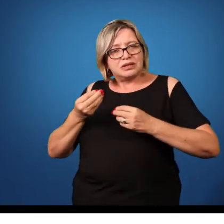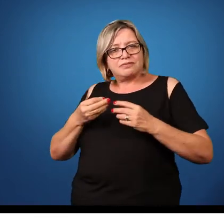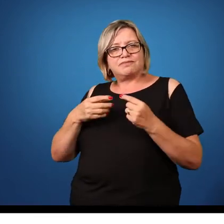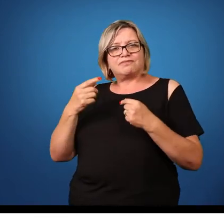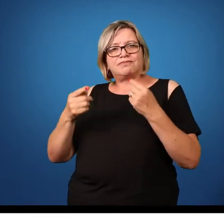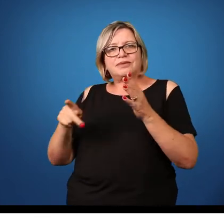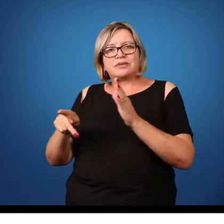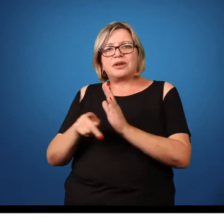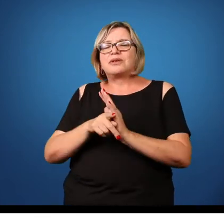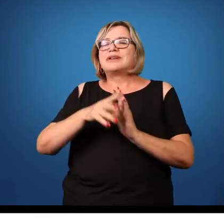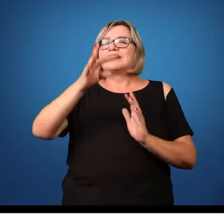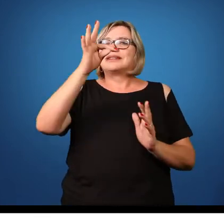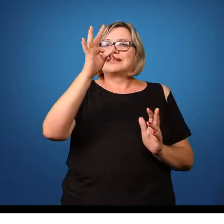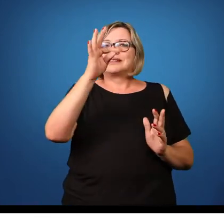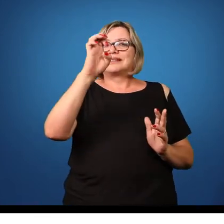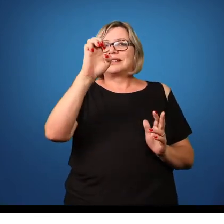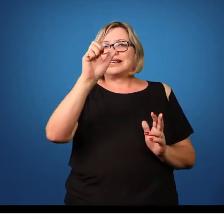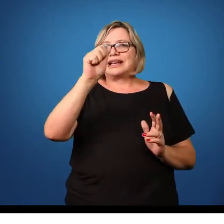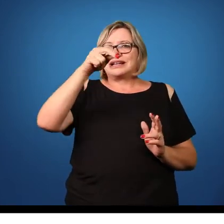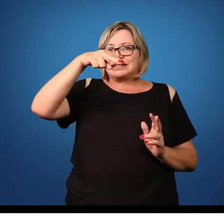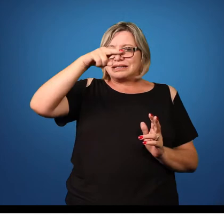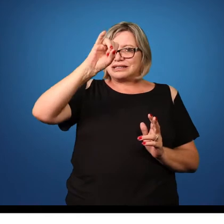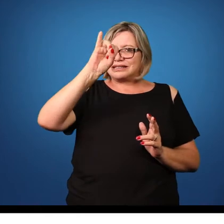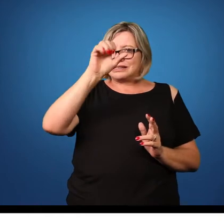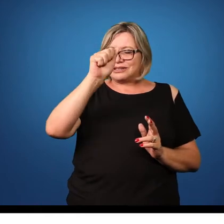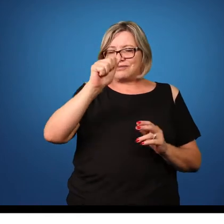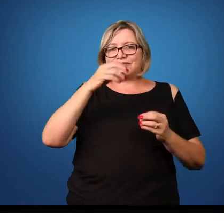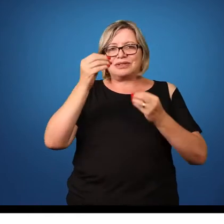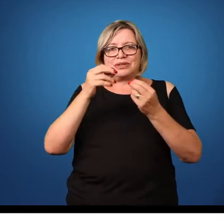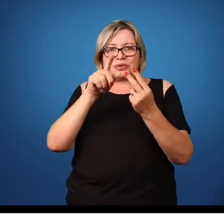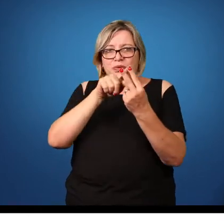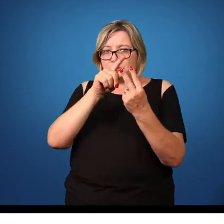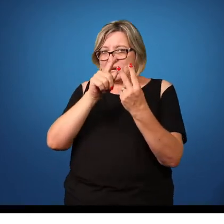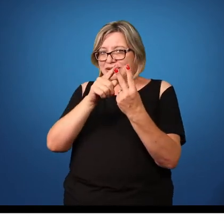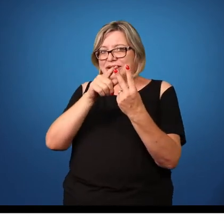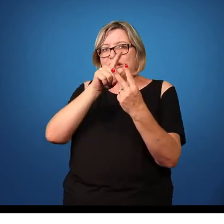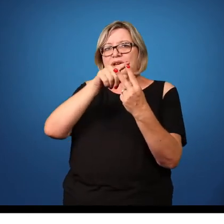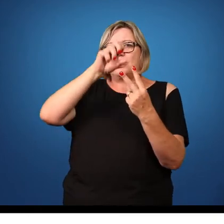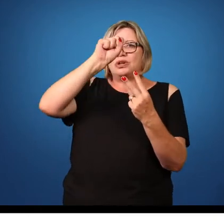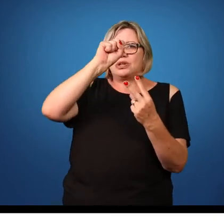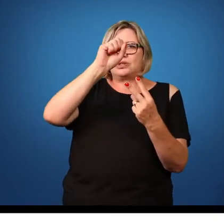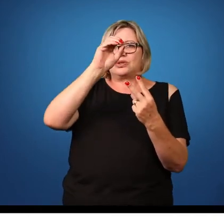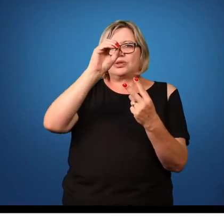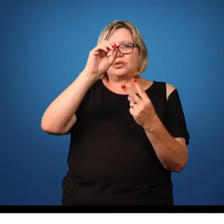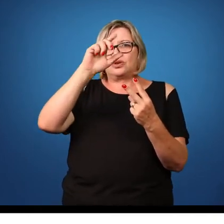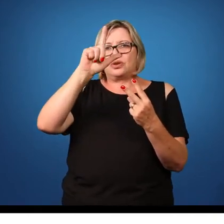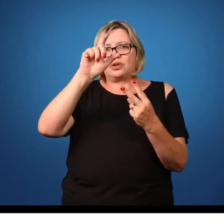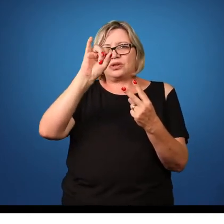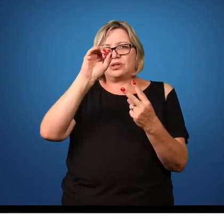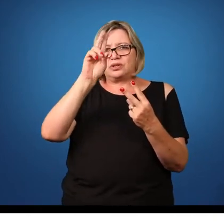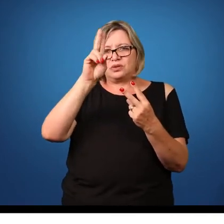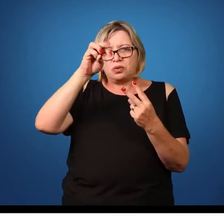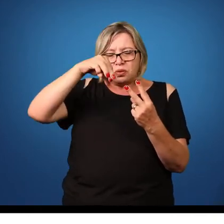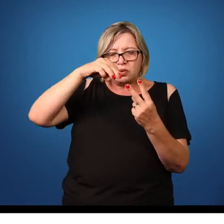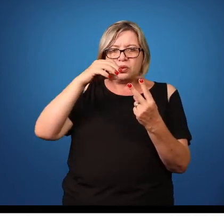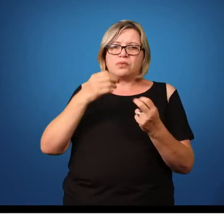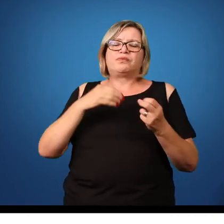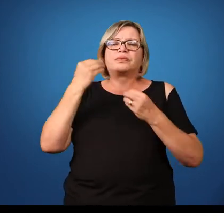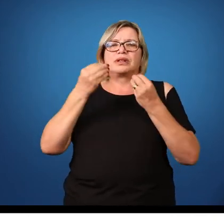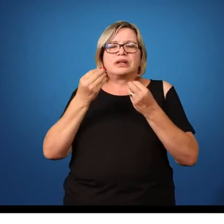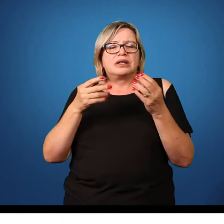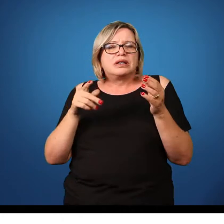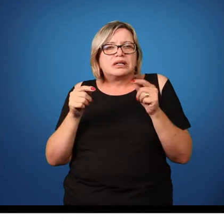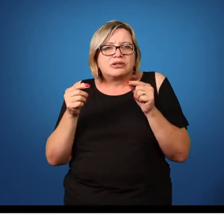de tênia, a tênia solium ou a tênia saginata. No caso, tênia solium é mais vinculada com